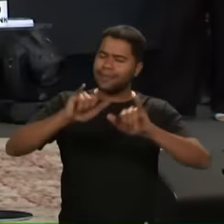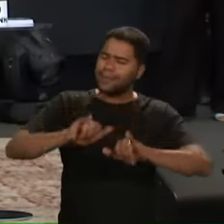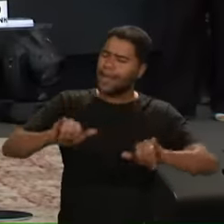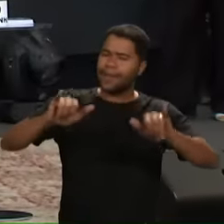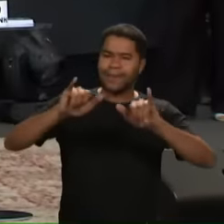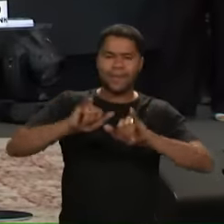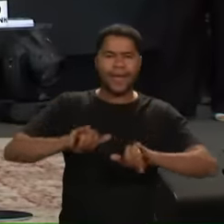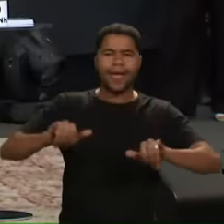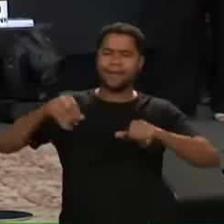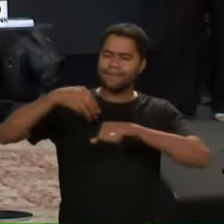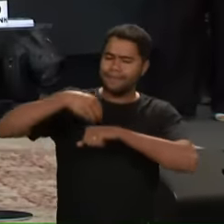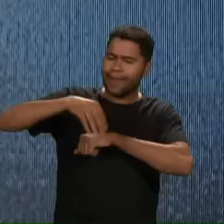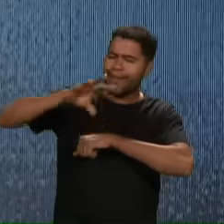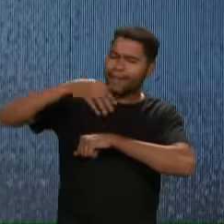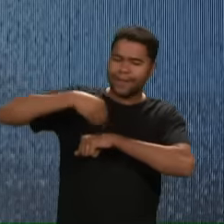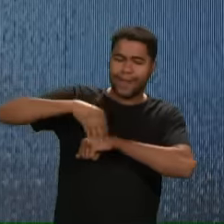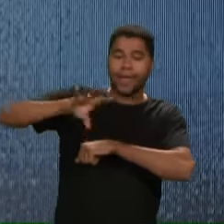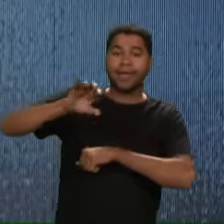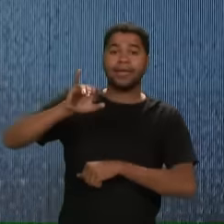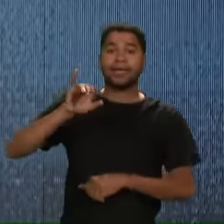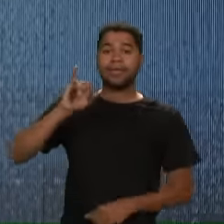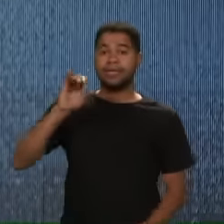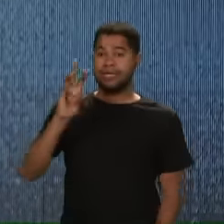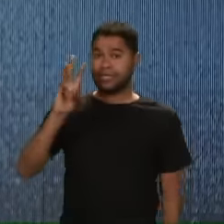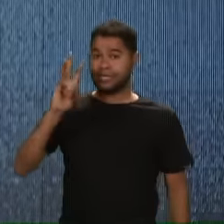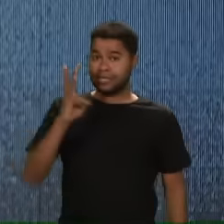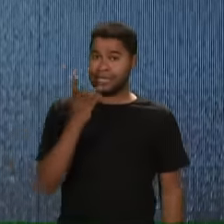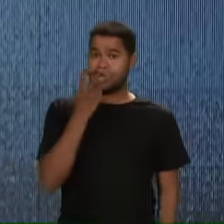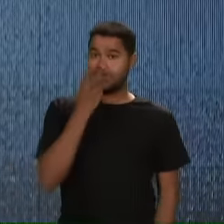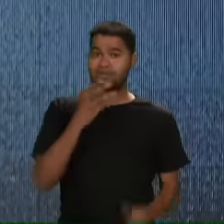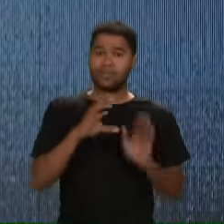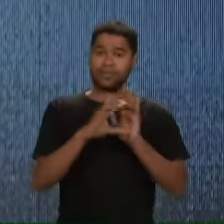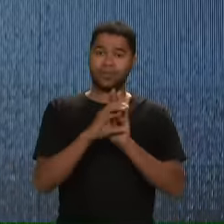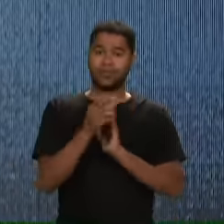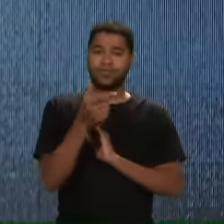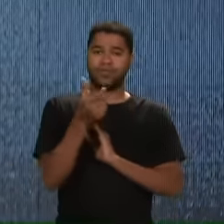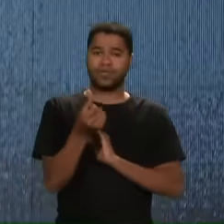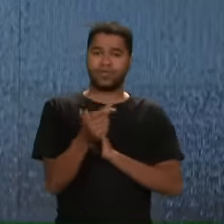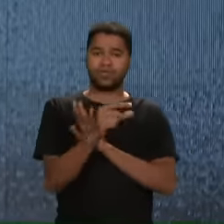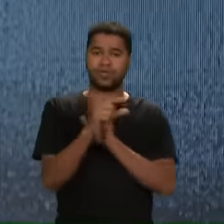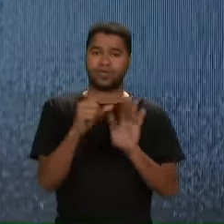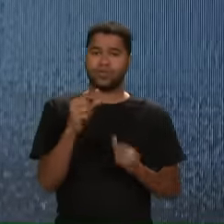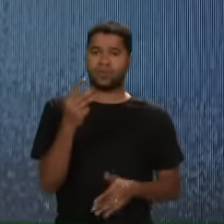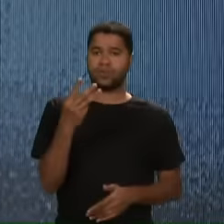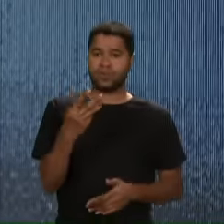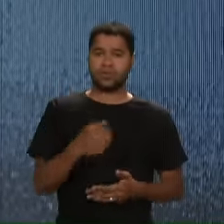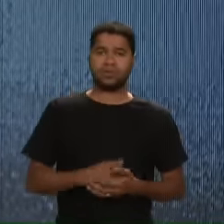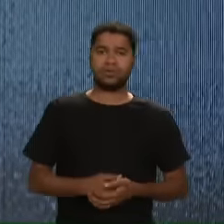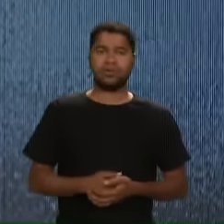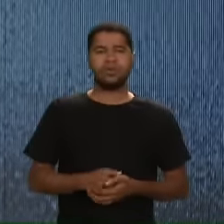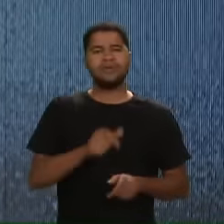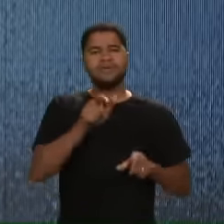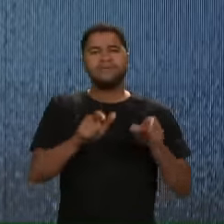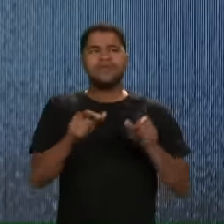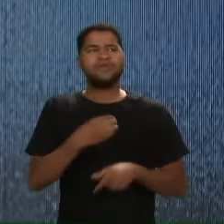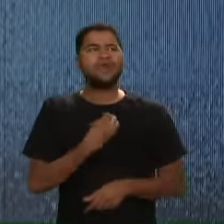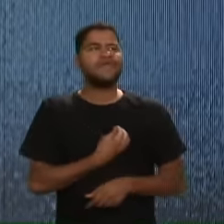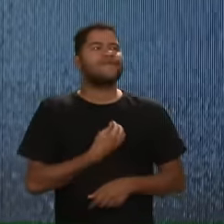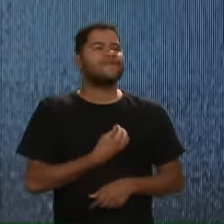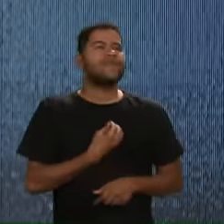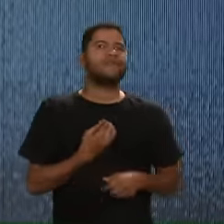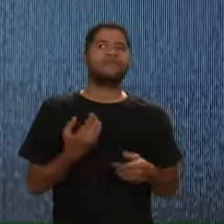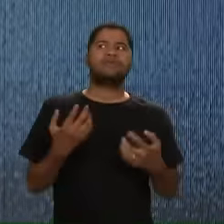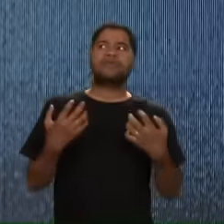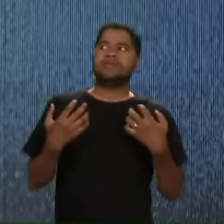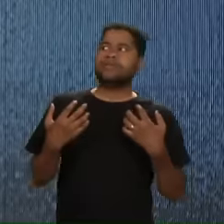Repete Repete Isaías 26 Verso 3 Aquele que vive Assim Tão cheio De